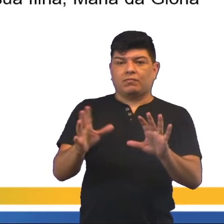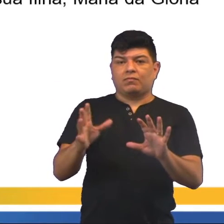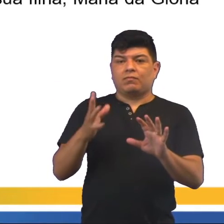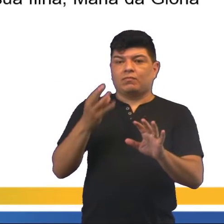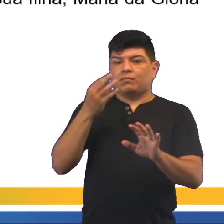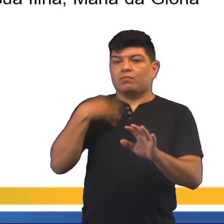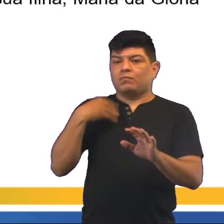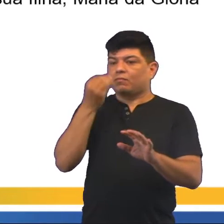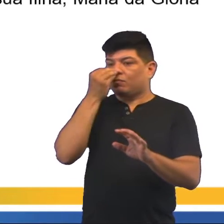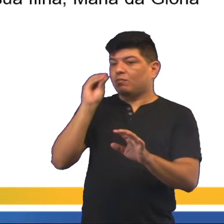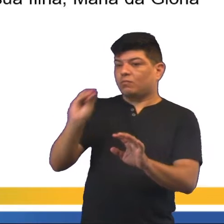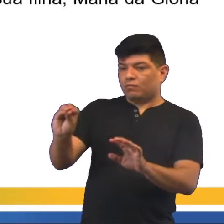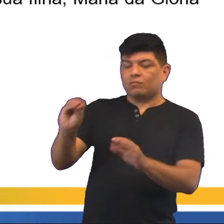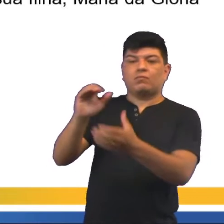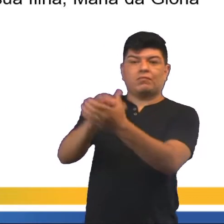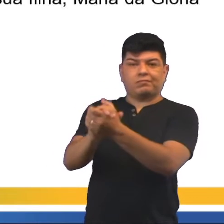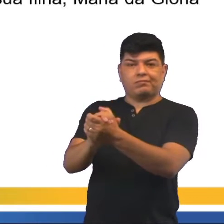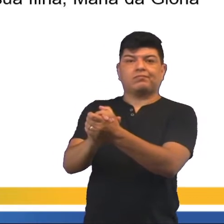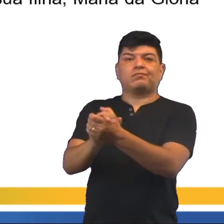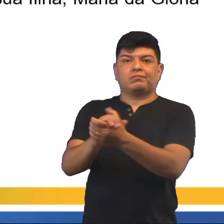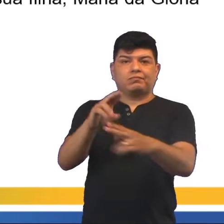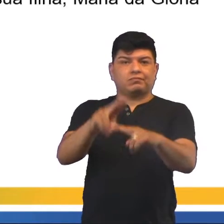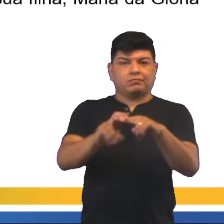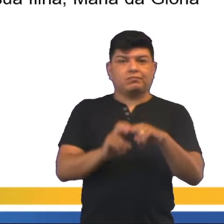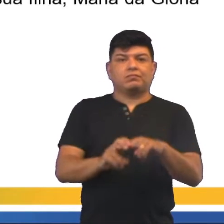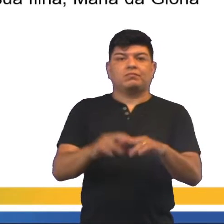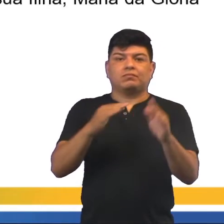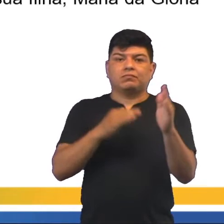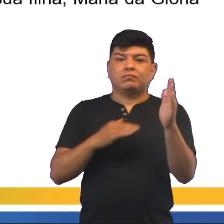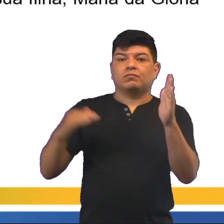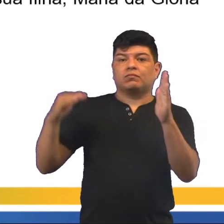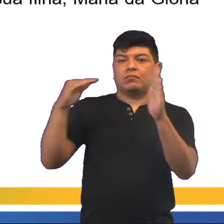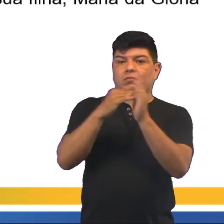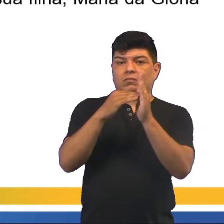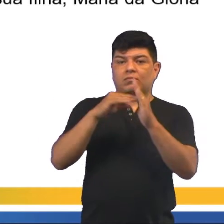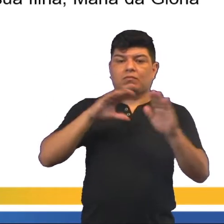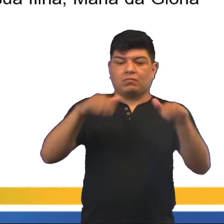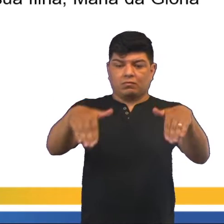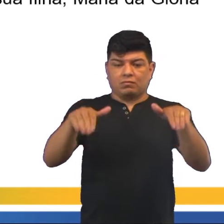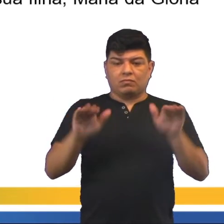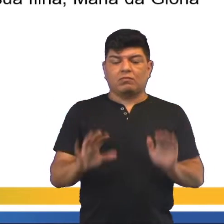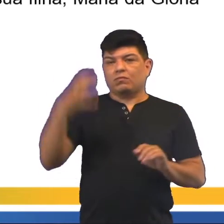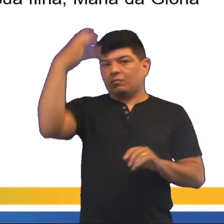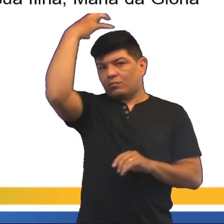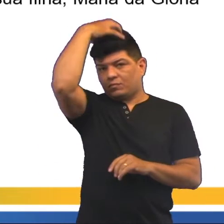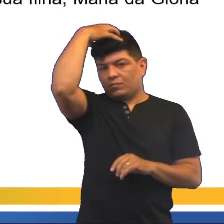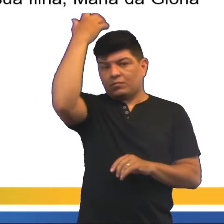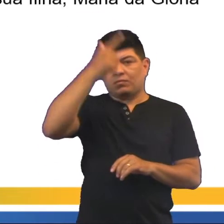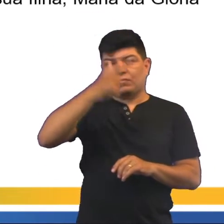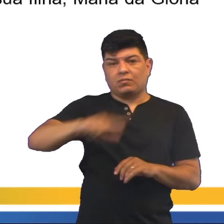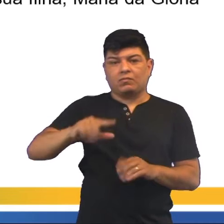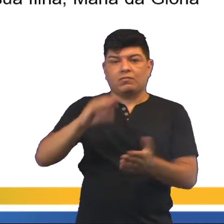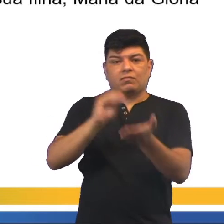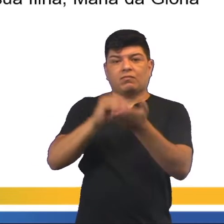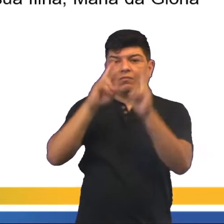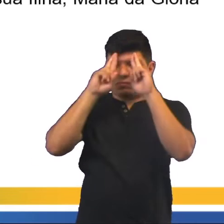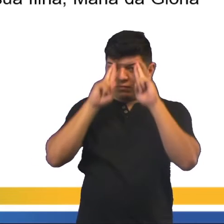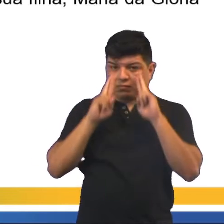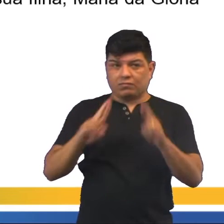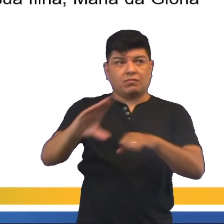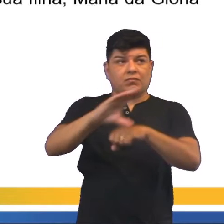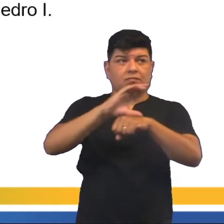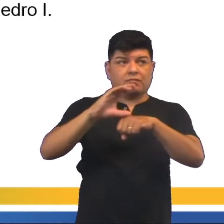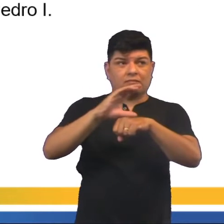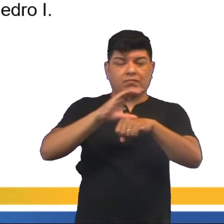recusa a oferta do matrimônio, né? E aí, portanto, ele sobe ao trono português como rei, né? E desrespeita ali a